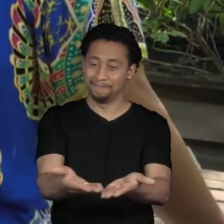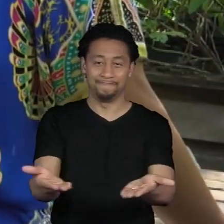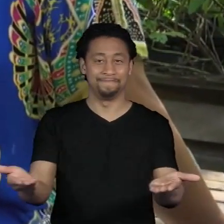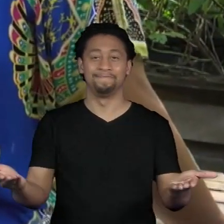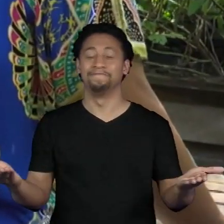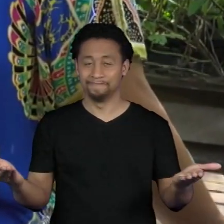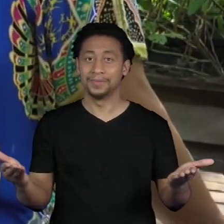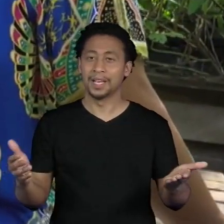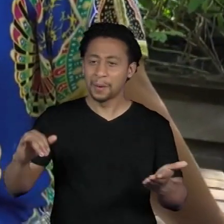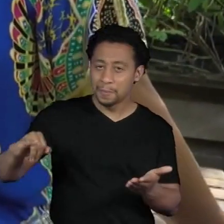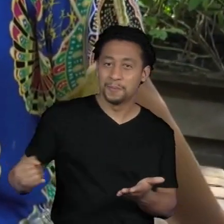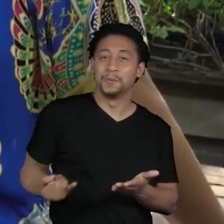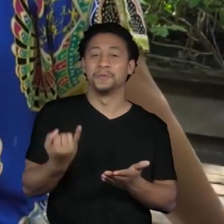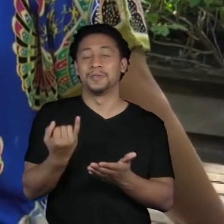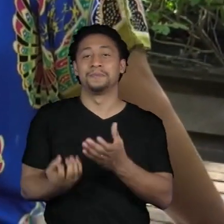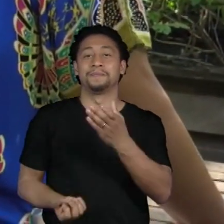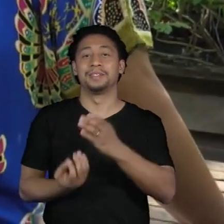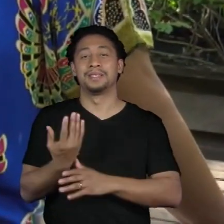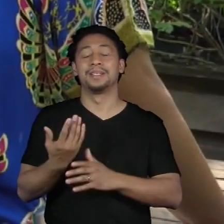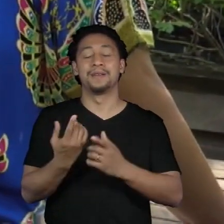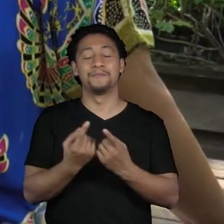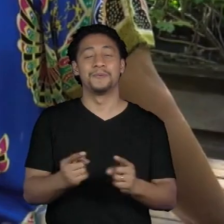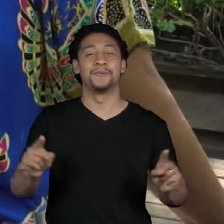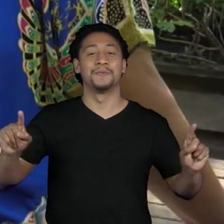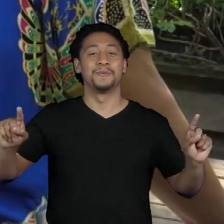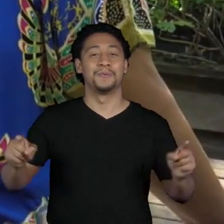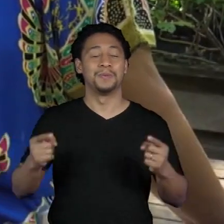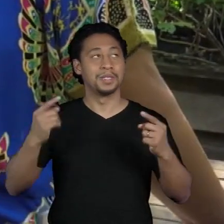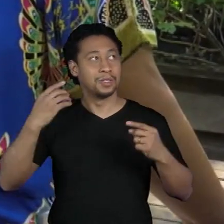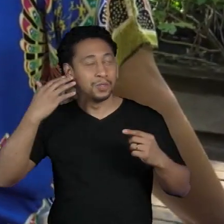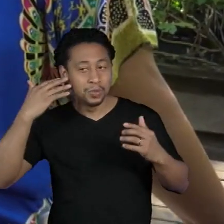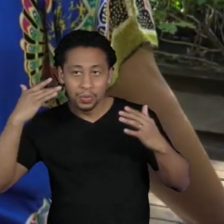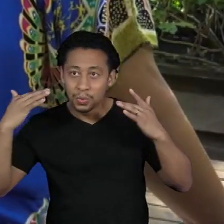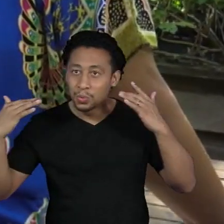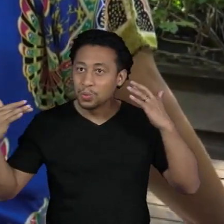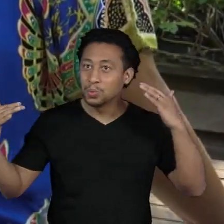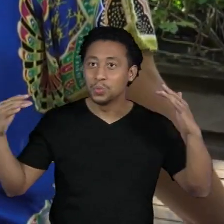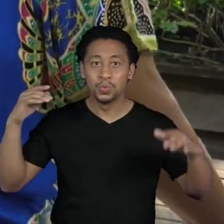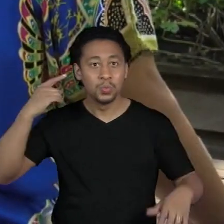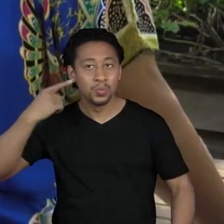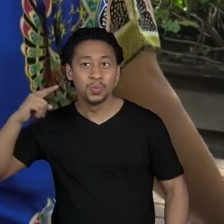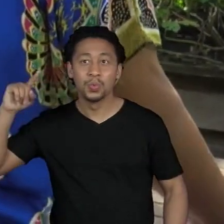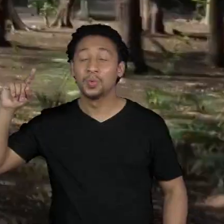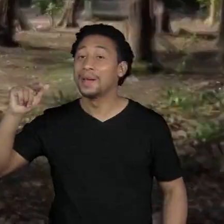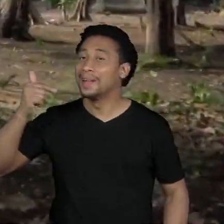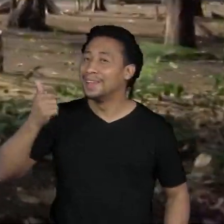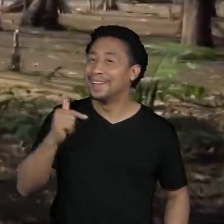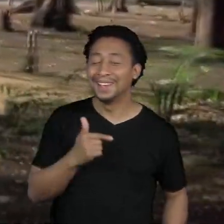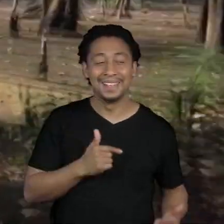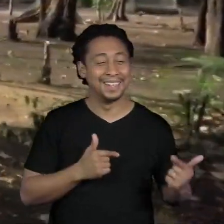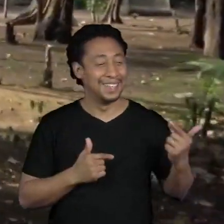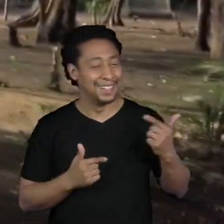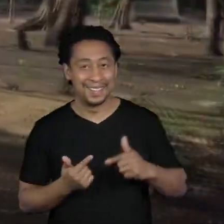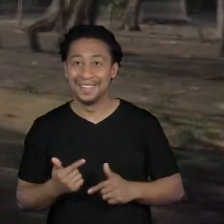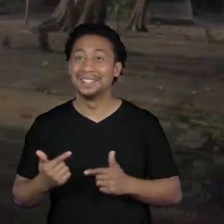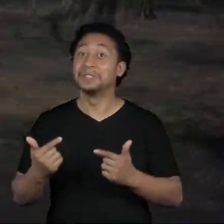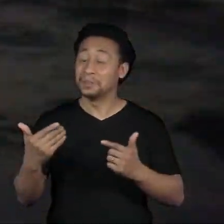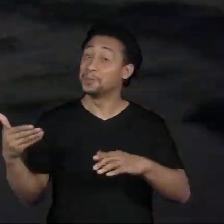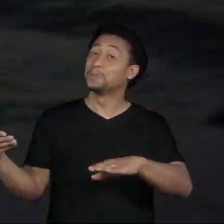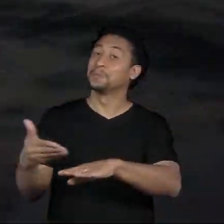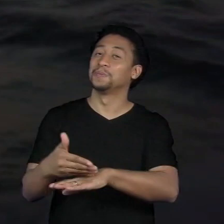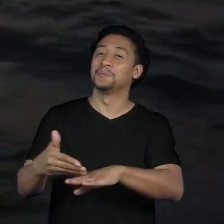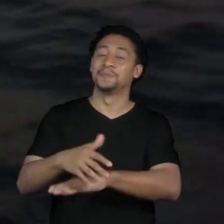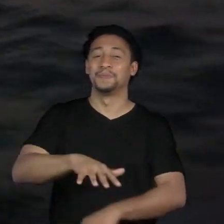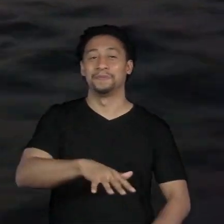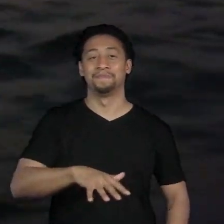e dessa natureza que a gente tira sons que a gente tira risos que a gente tira participação